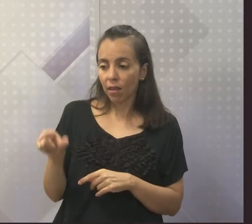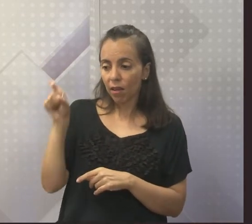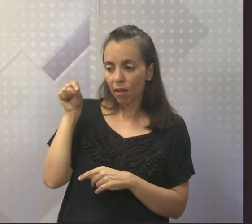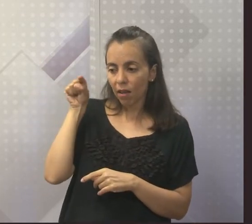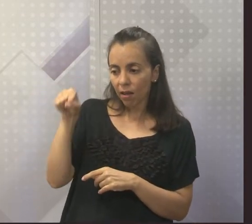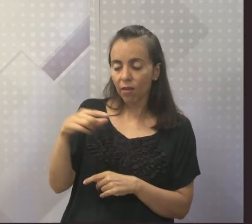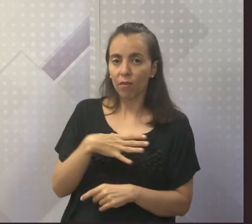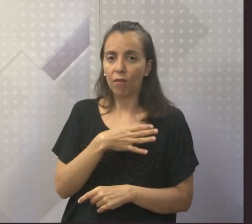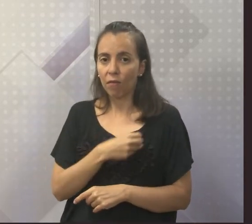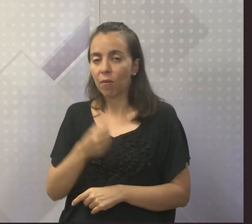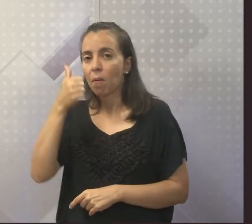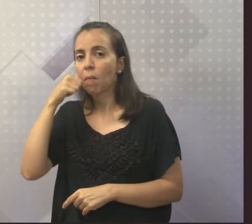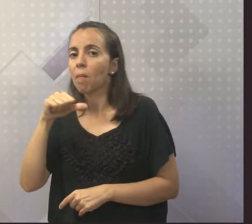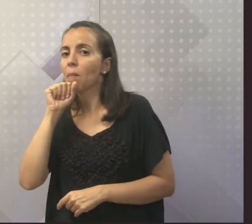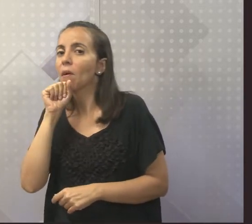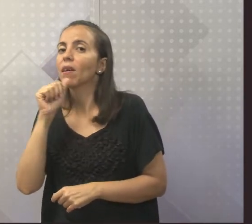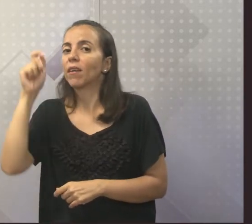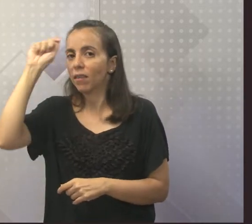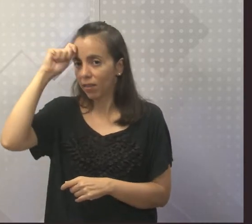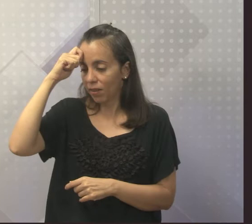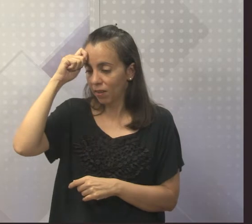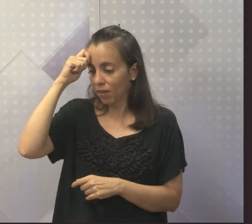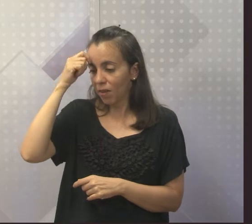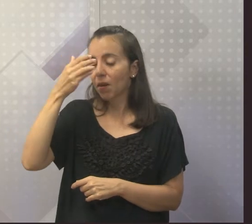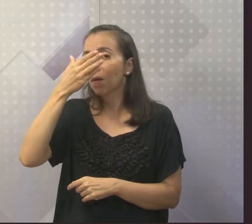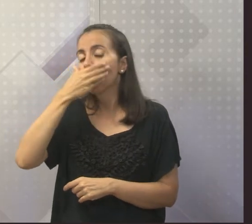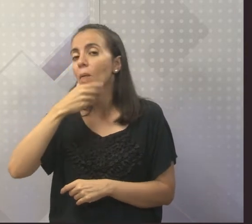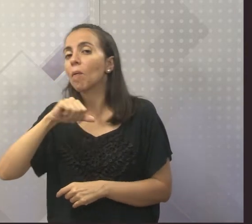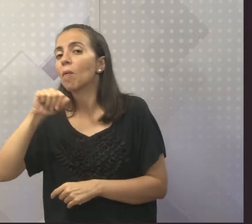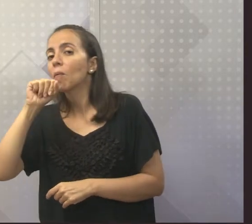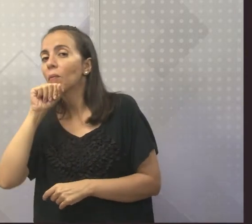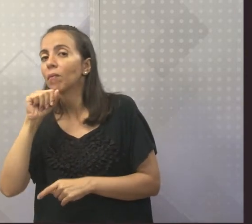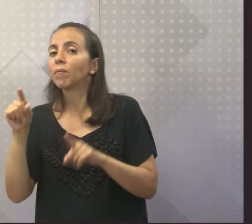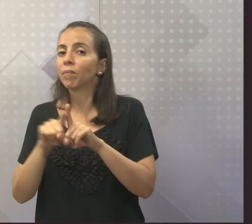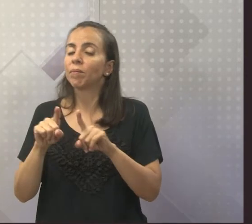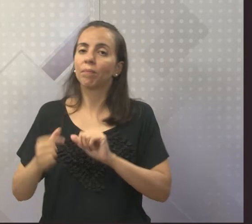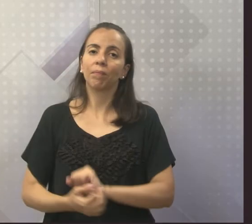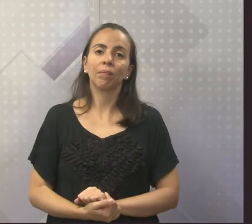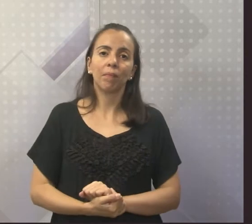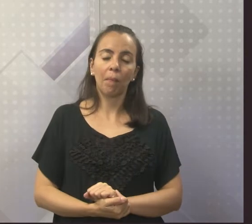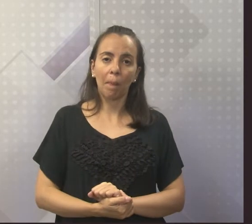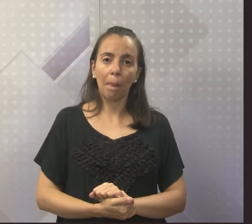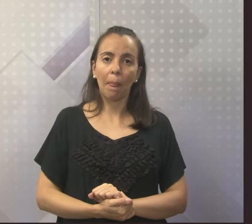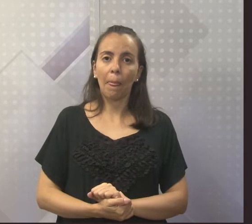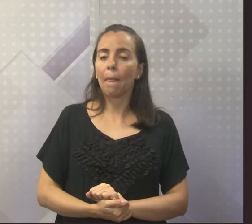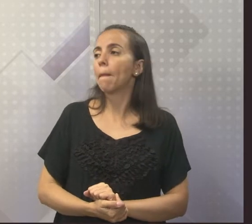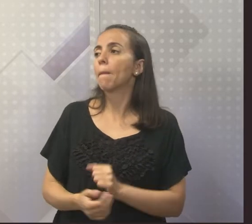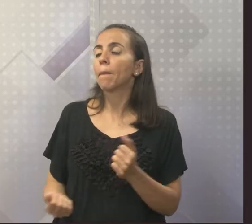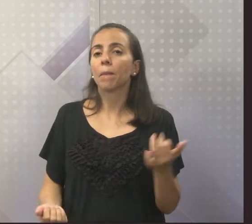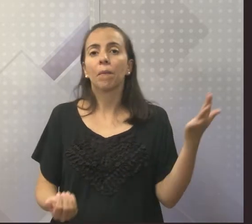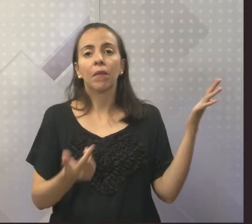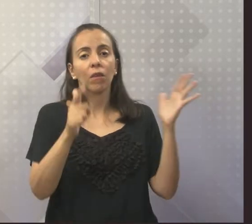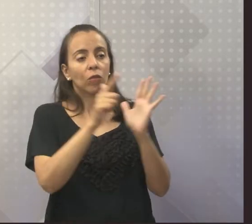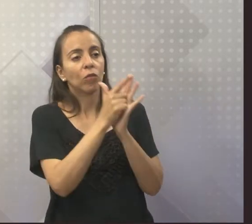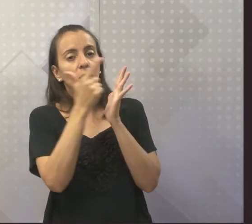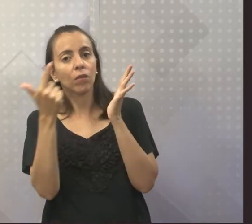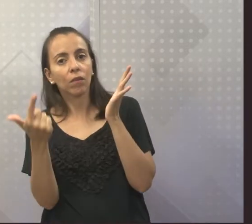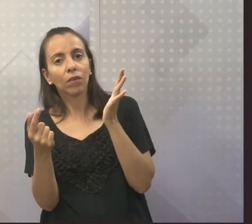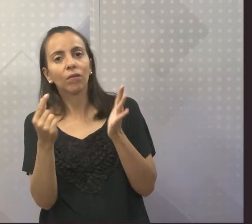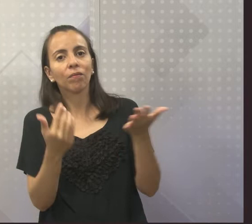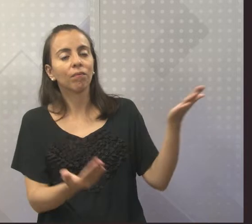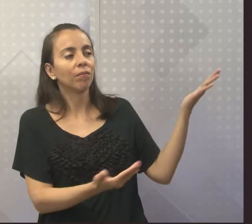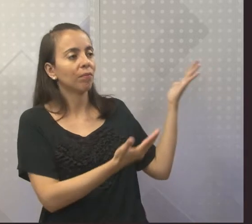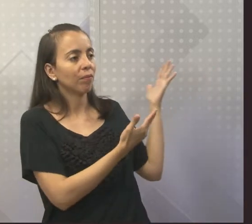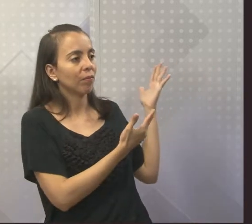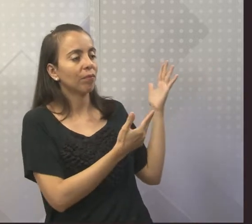como revisor tipográfico naquela editora. Aqui era o jornal da época, o mulato